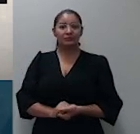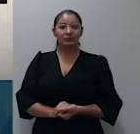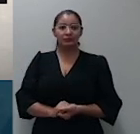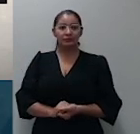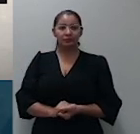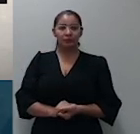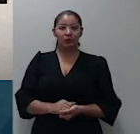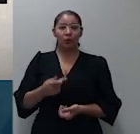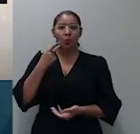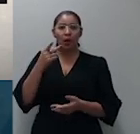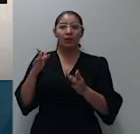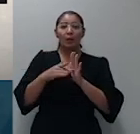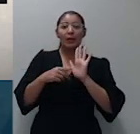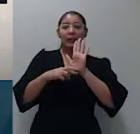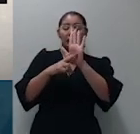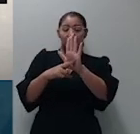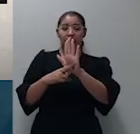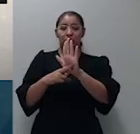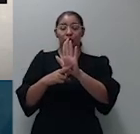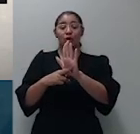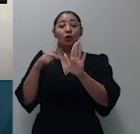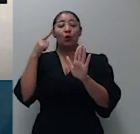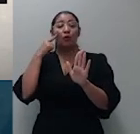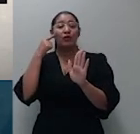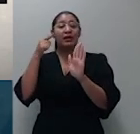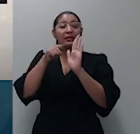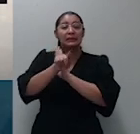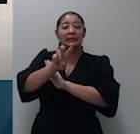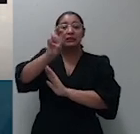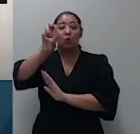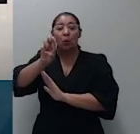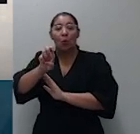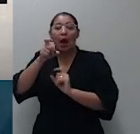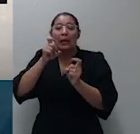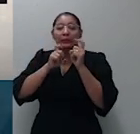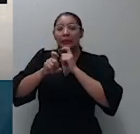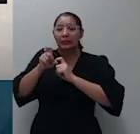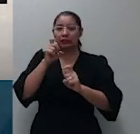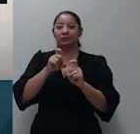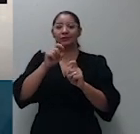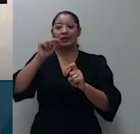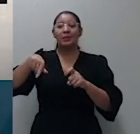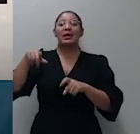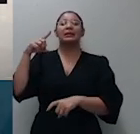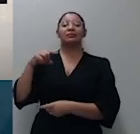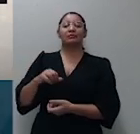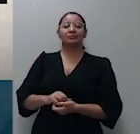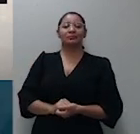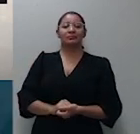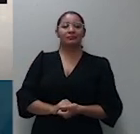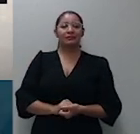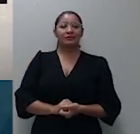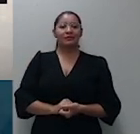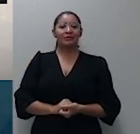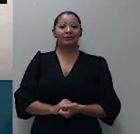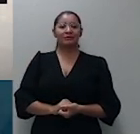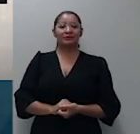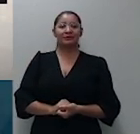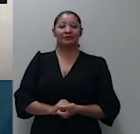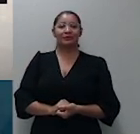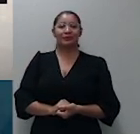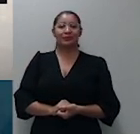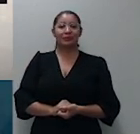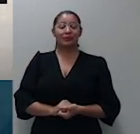presente hipótese confira ato de simples administração e independente de autorização judicial ponto dois